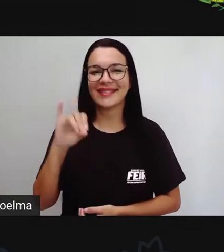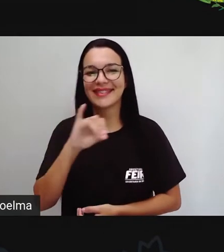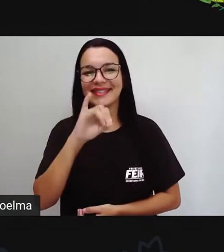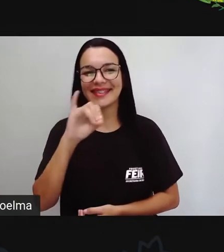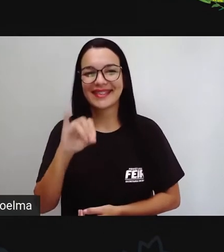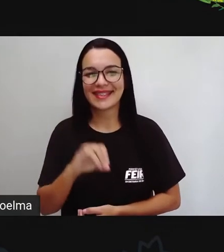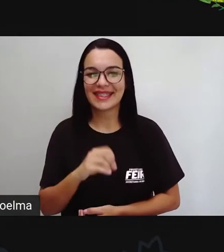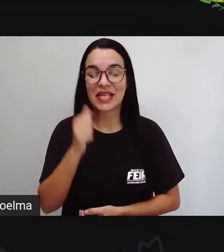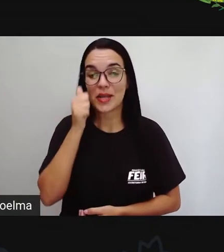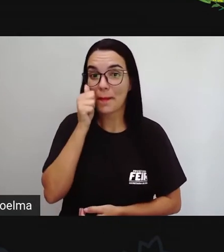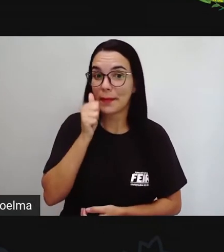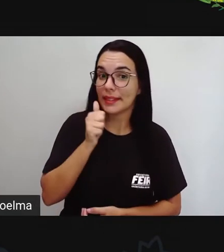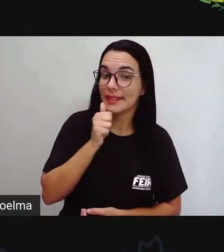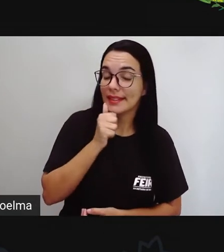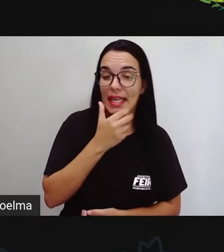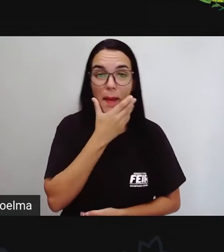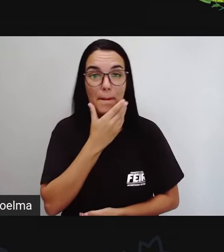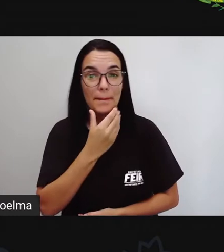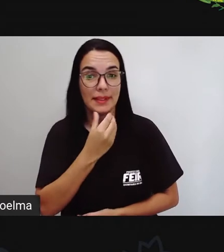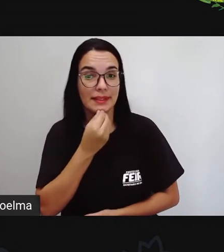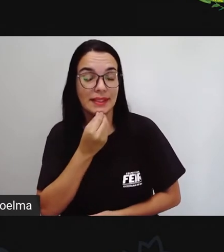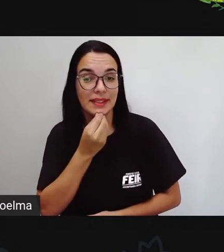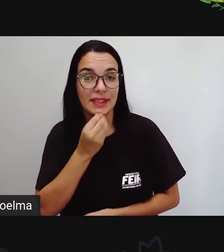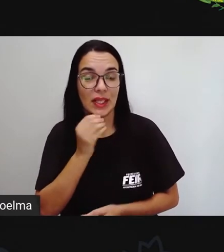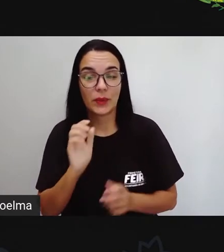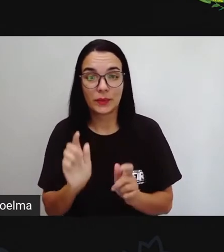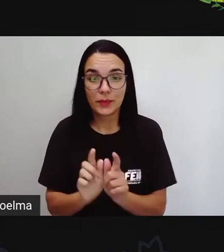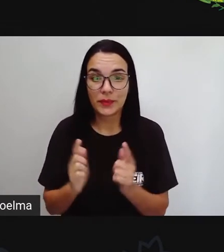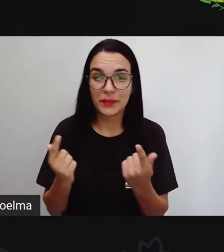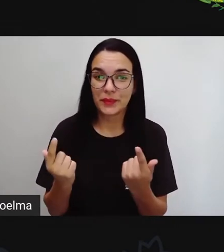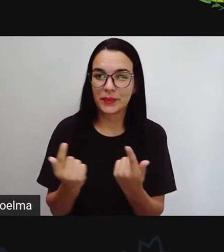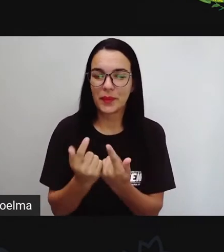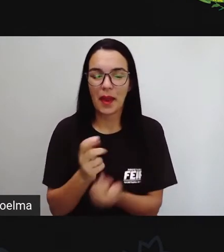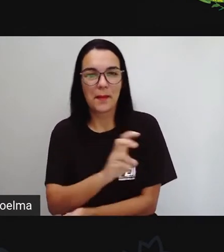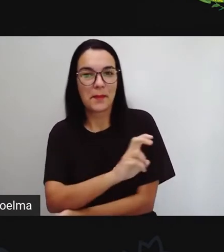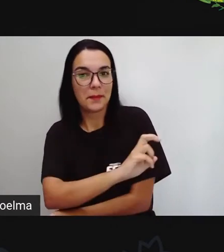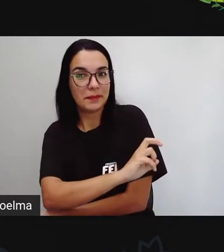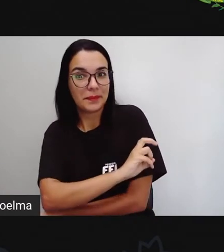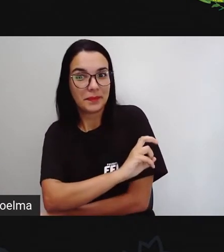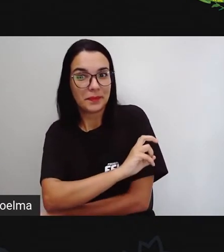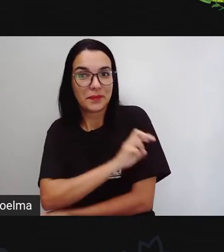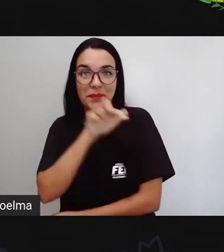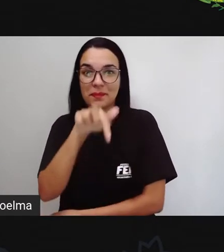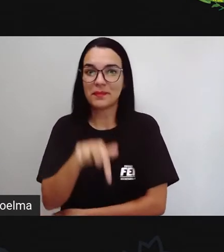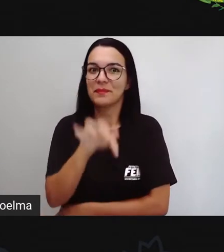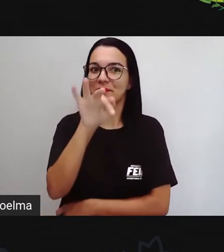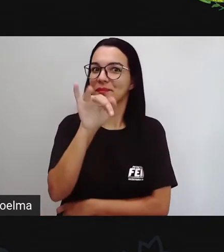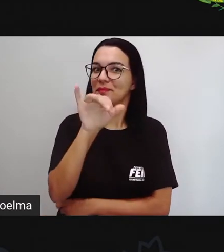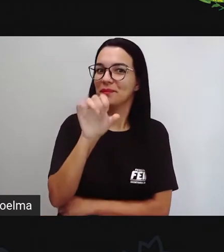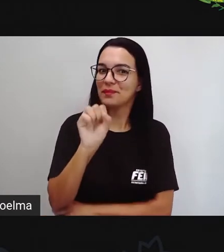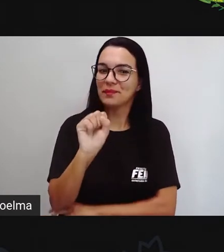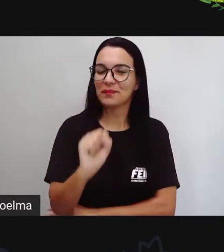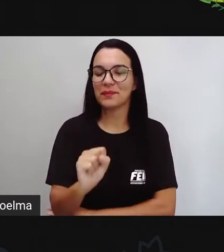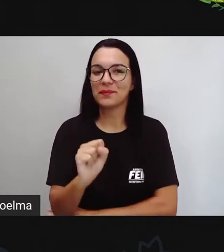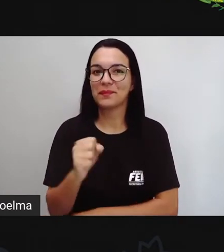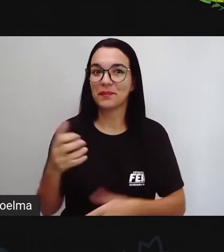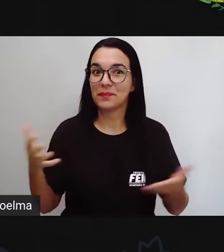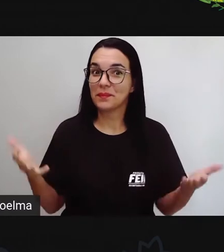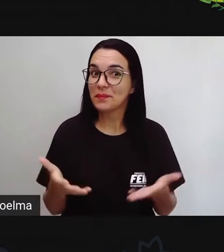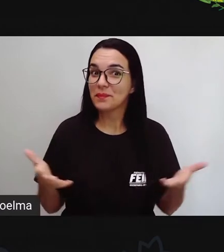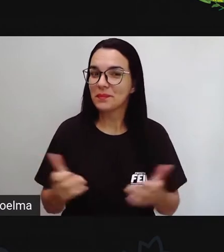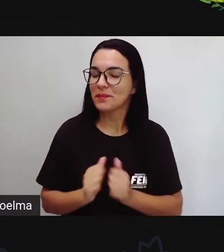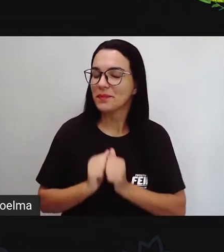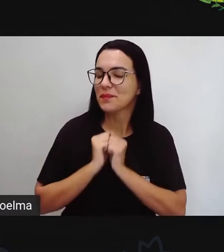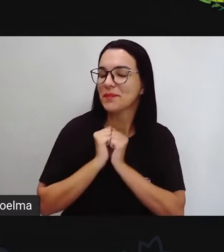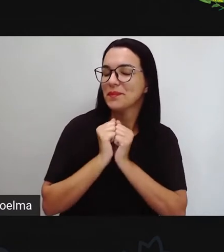Olá! Meninos e meninas das turmas do quinto ano de Feira de Santana, olhem só, estamos aqui